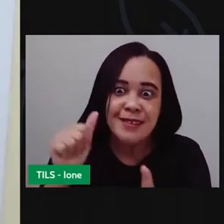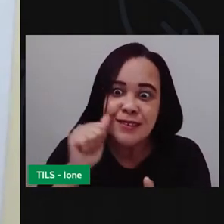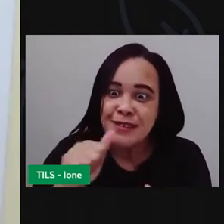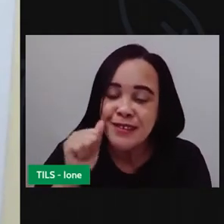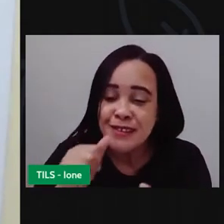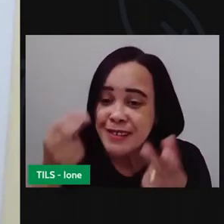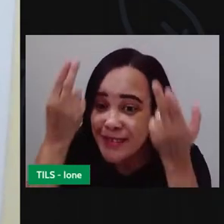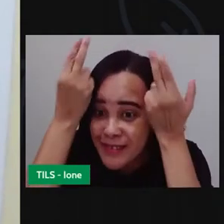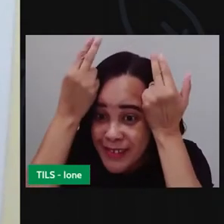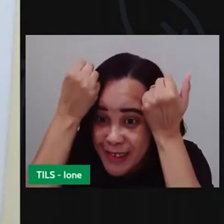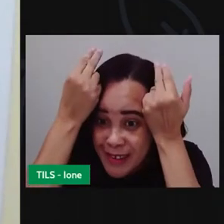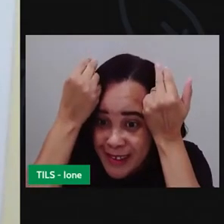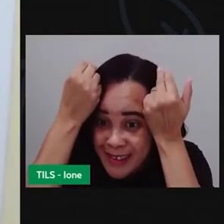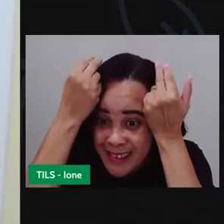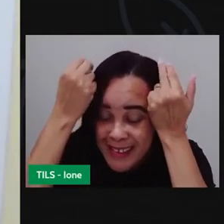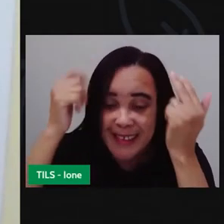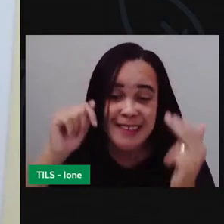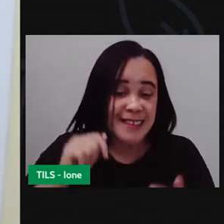preta.